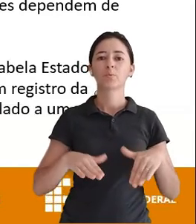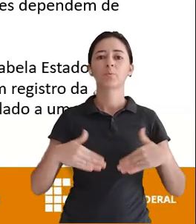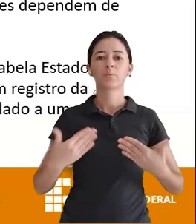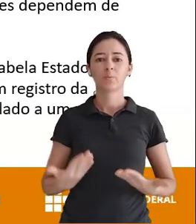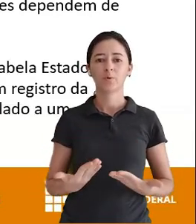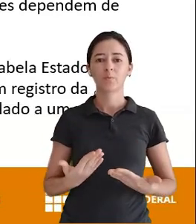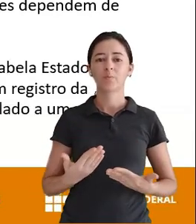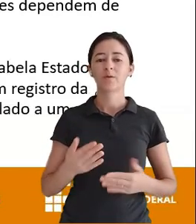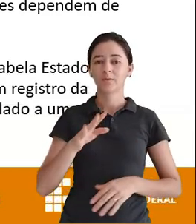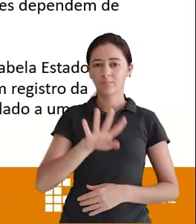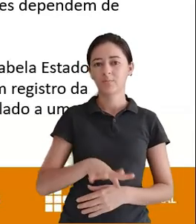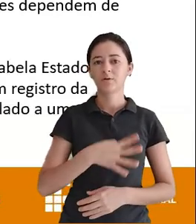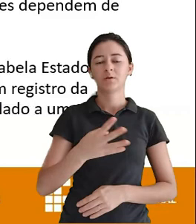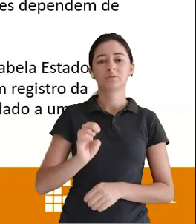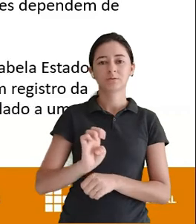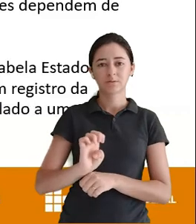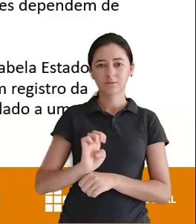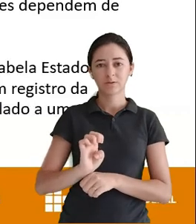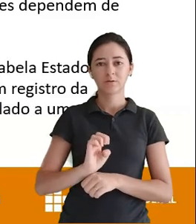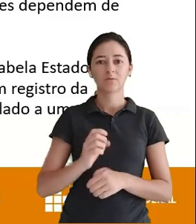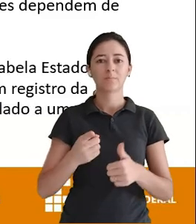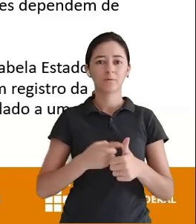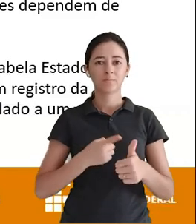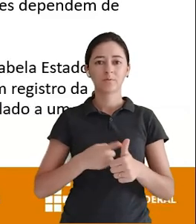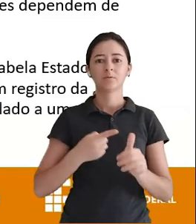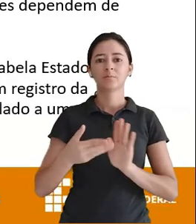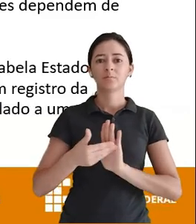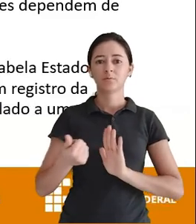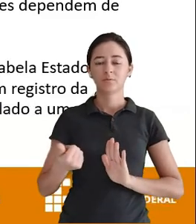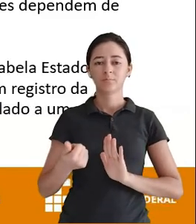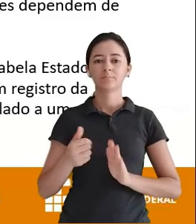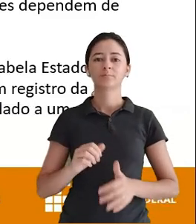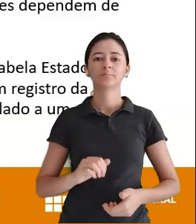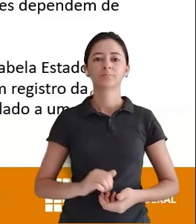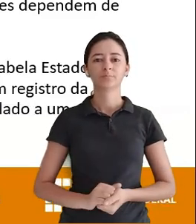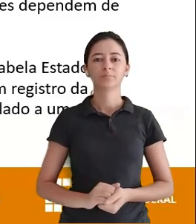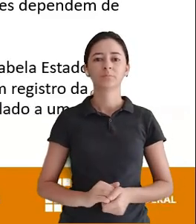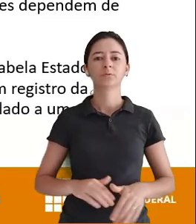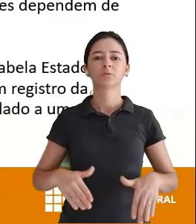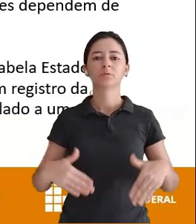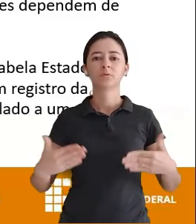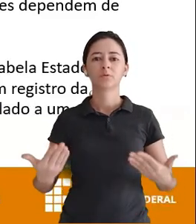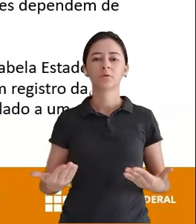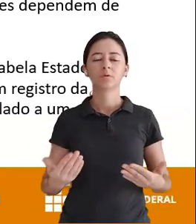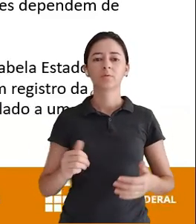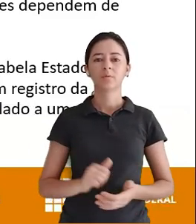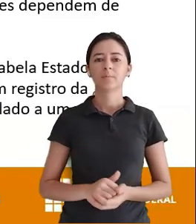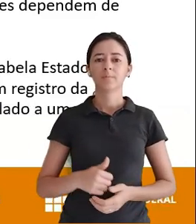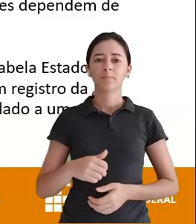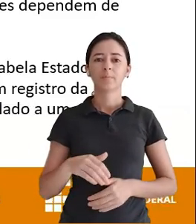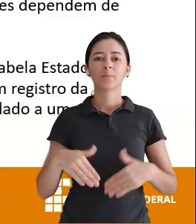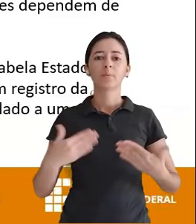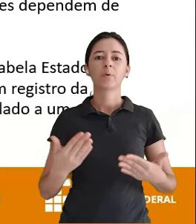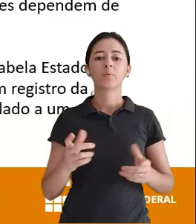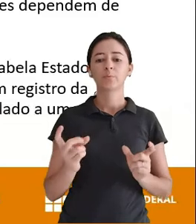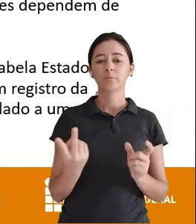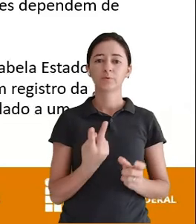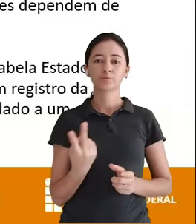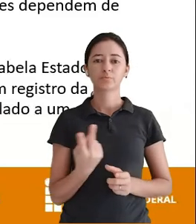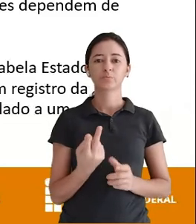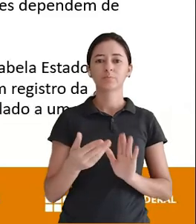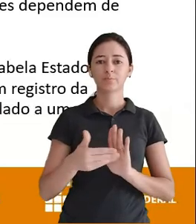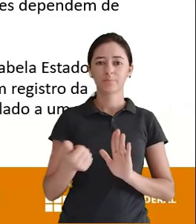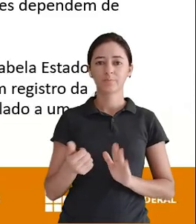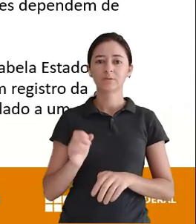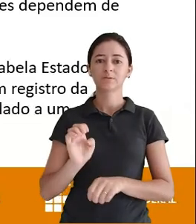Então quem tem dependência Que é Estado Porque estado Depende de registros Que estão dentro de país Então Na ordem é